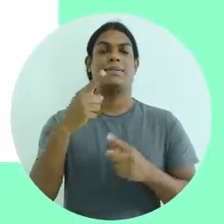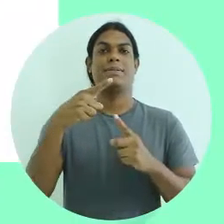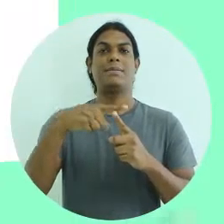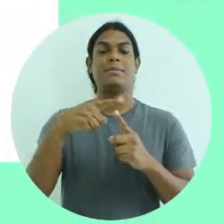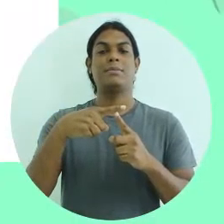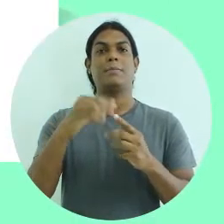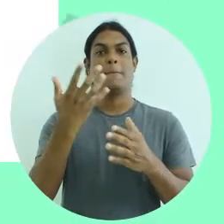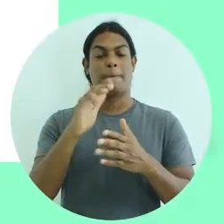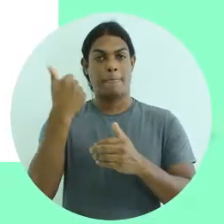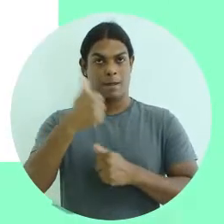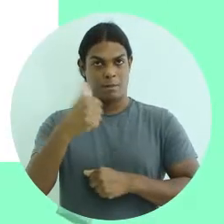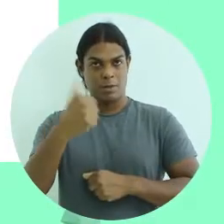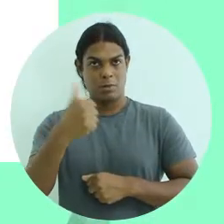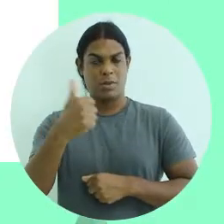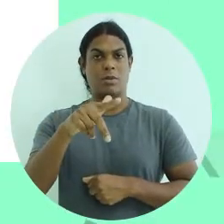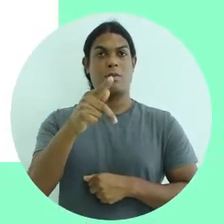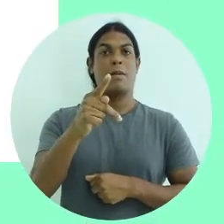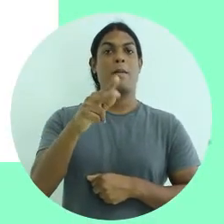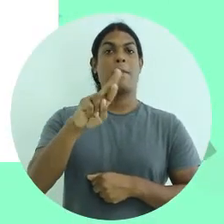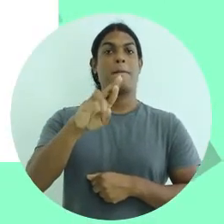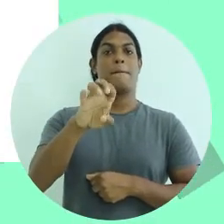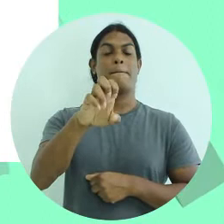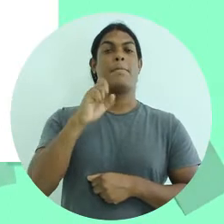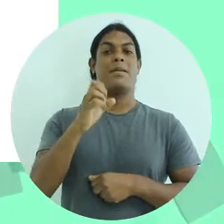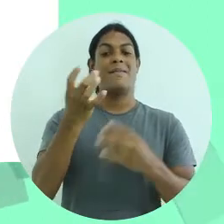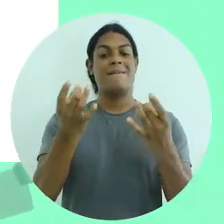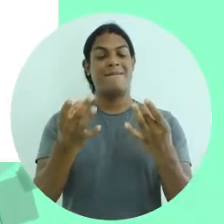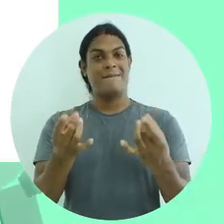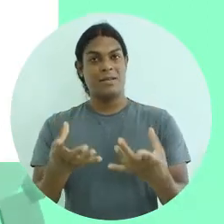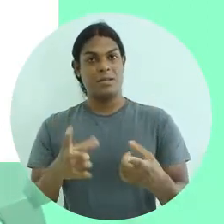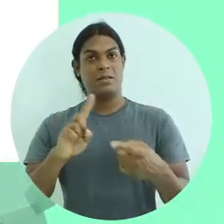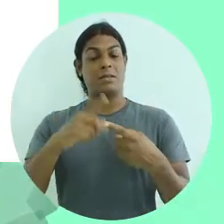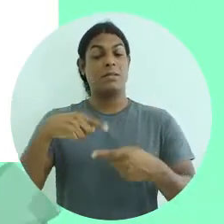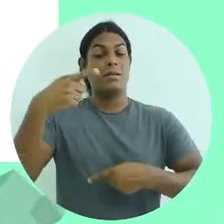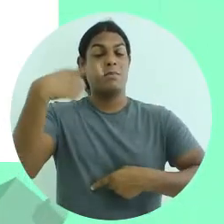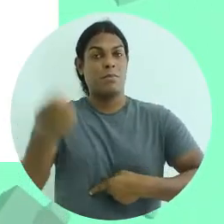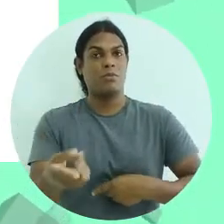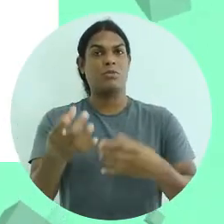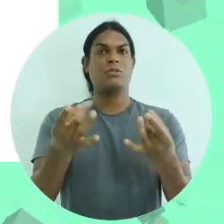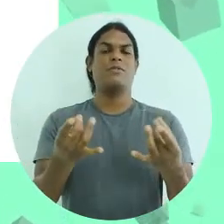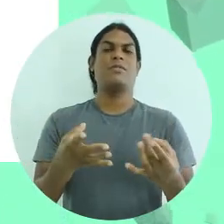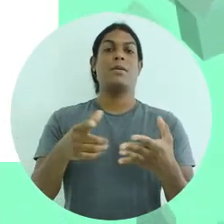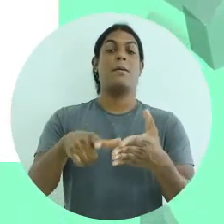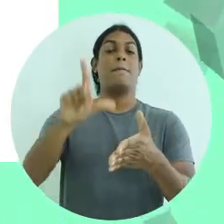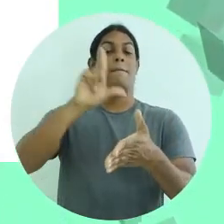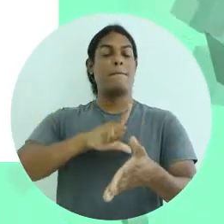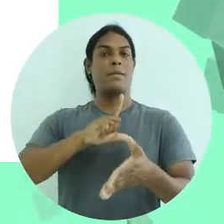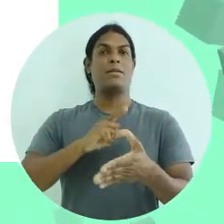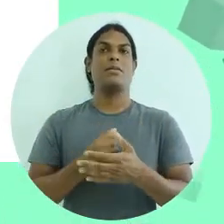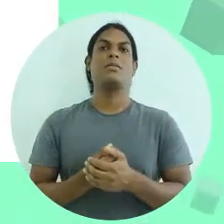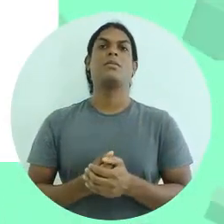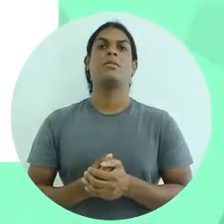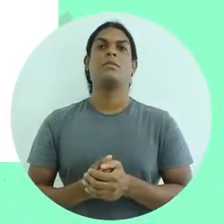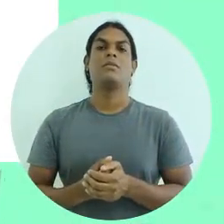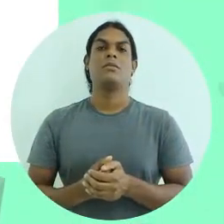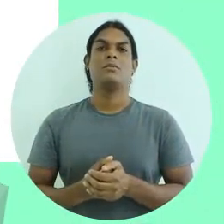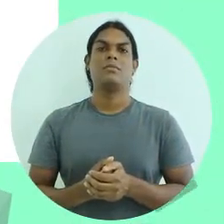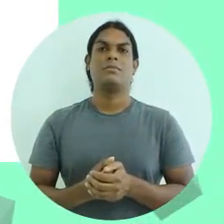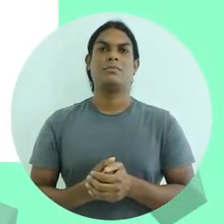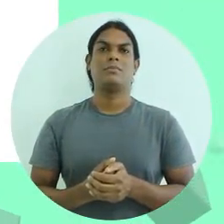-embarque e na fase de pós-embarque. Na fase de pré-embarque, são os financiamentos e as linhas de créditos